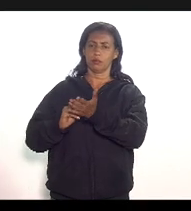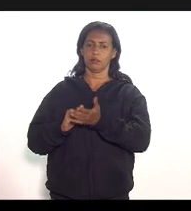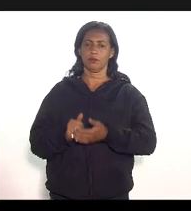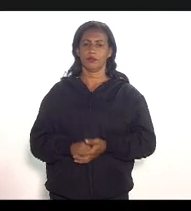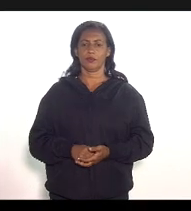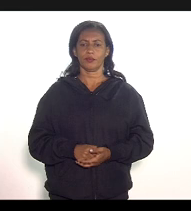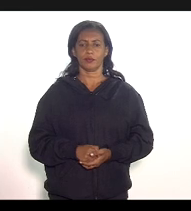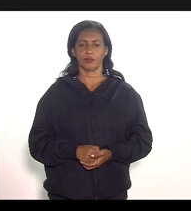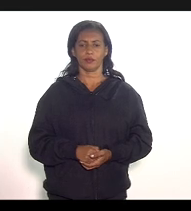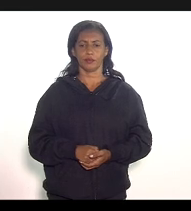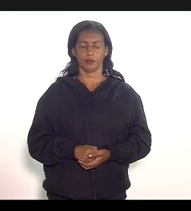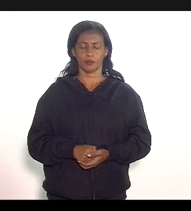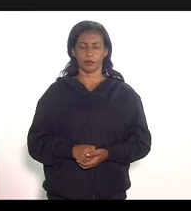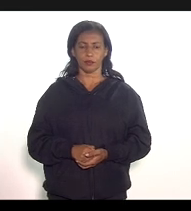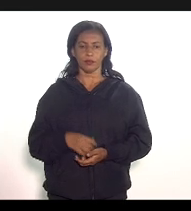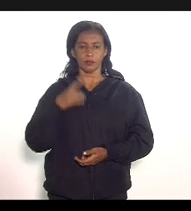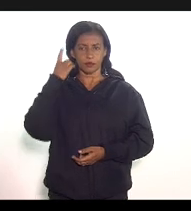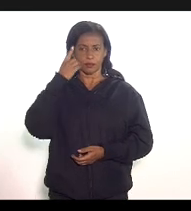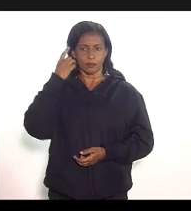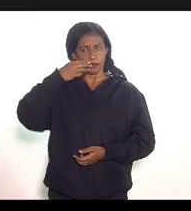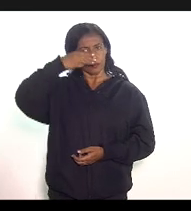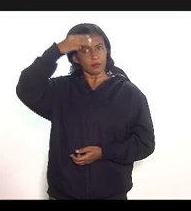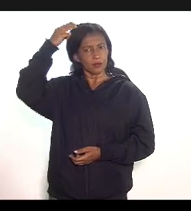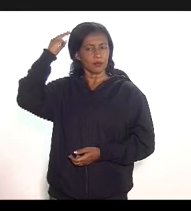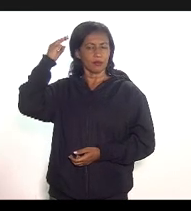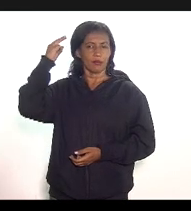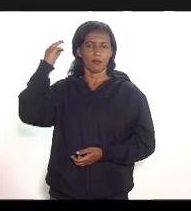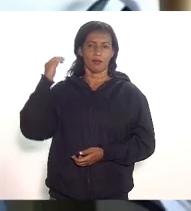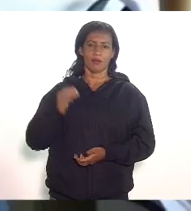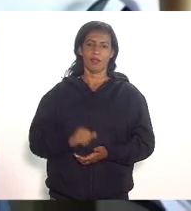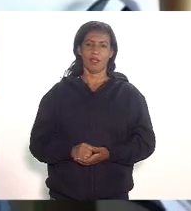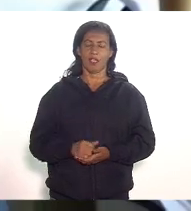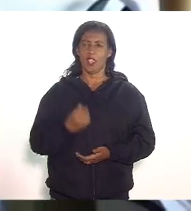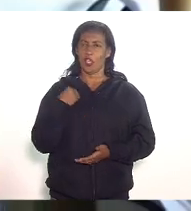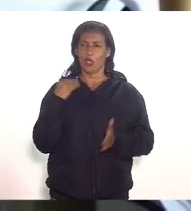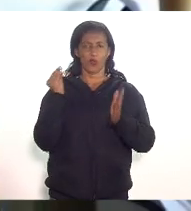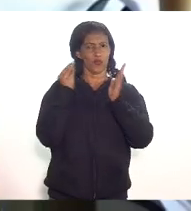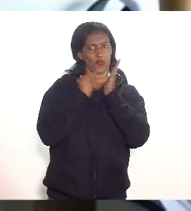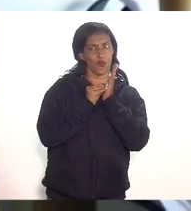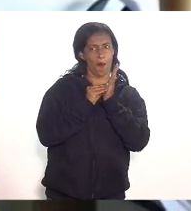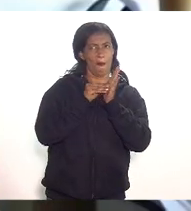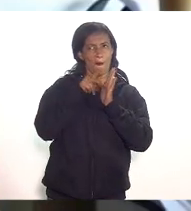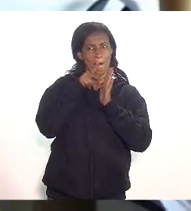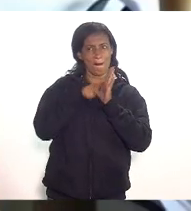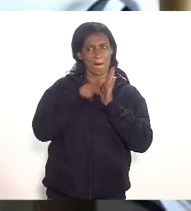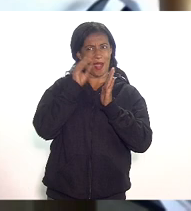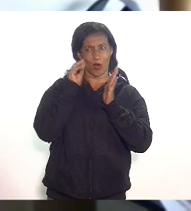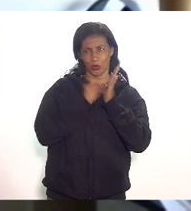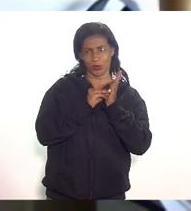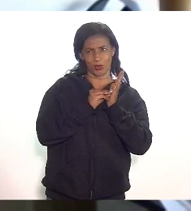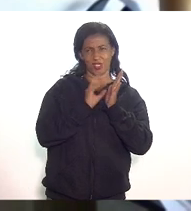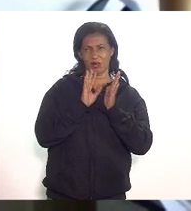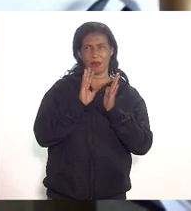deputado Marcio Pacheco eu não estou com a pauta aqui mas ele está na pauta terça ou quarta